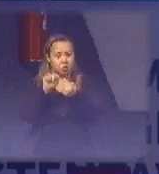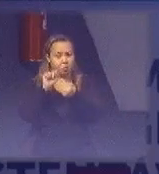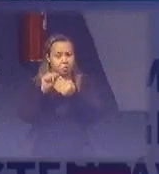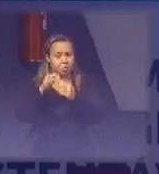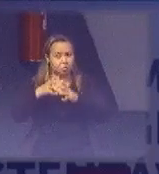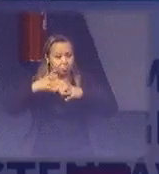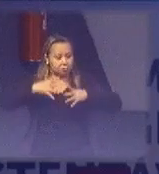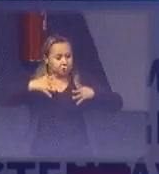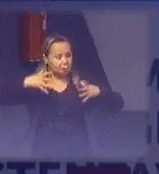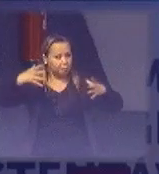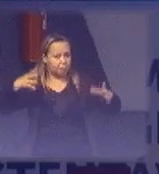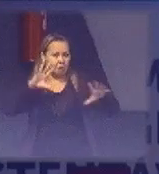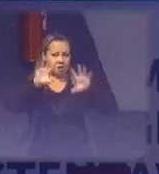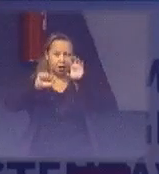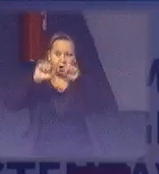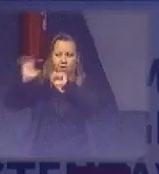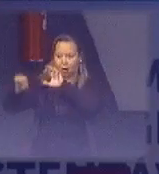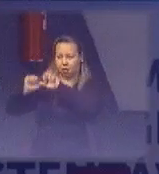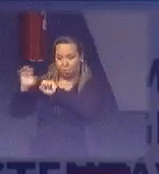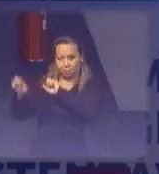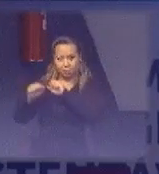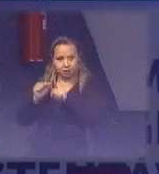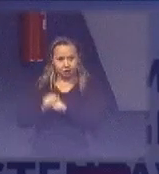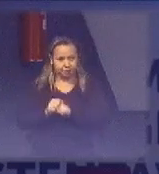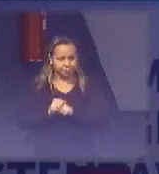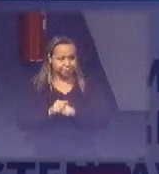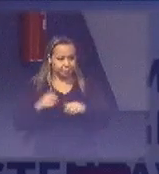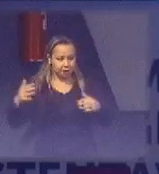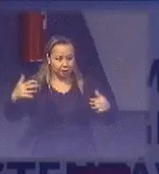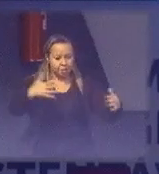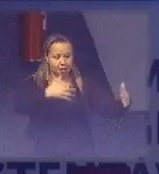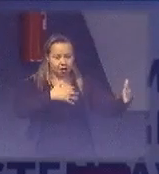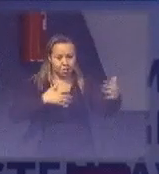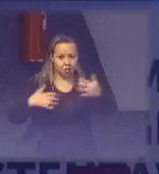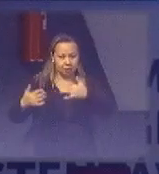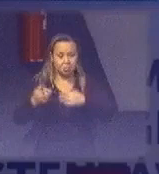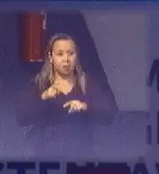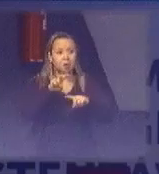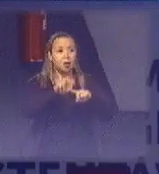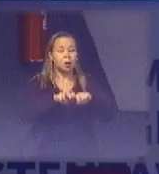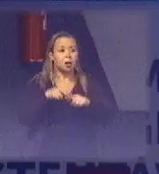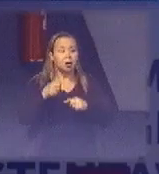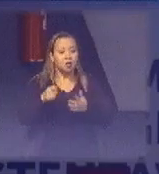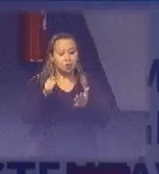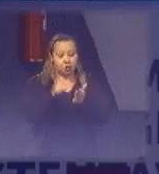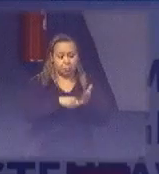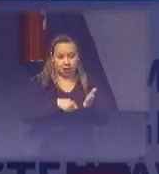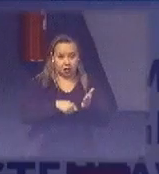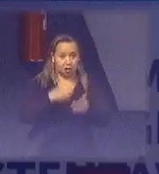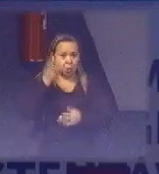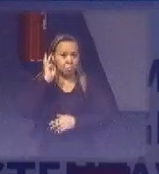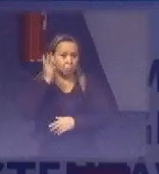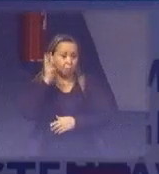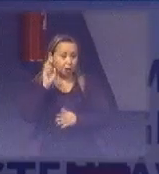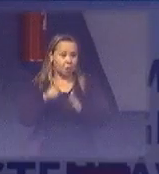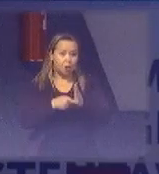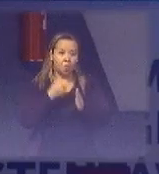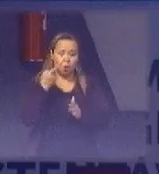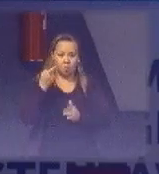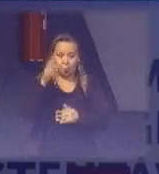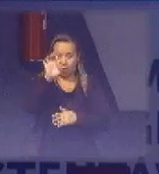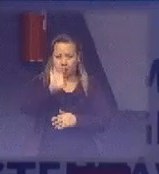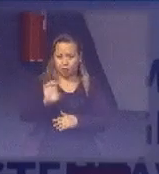arrecadação. Então, por conta de ser o primeiro órgão público a assinar, o Estado do Maranhão é o primeiro Estado